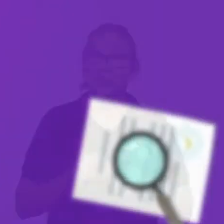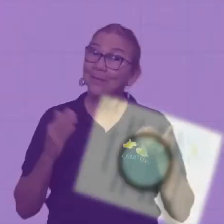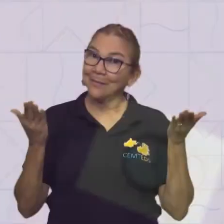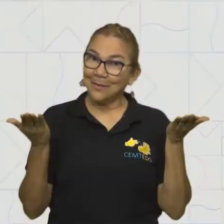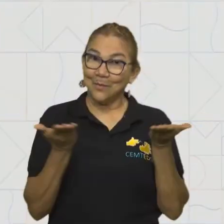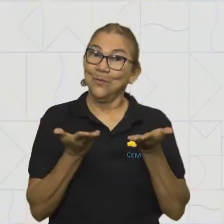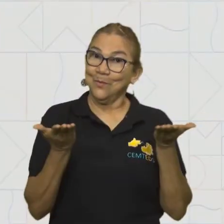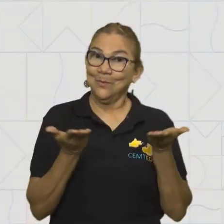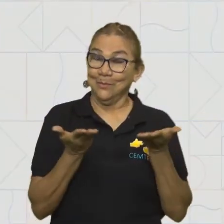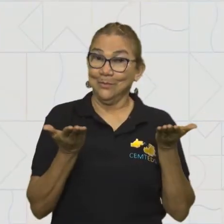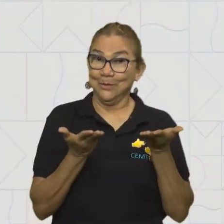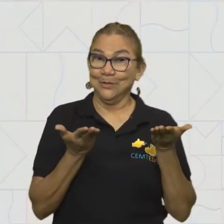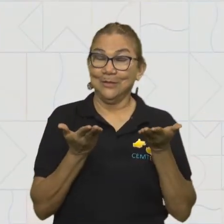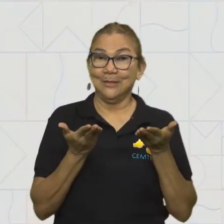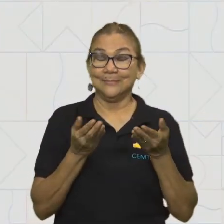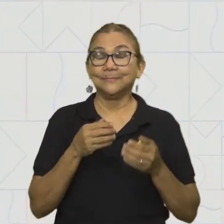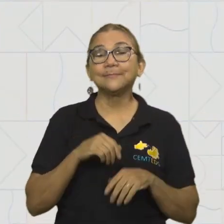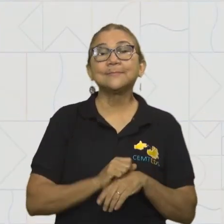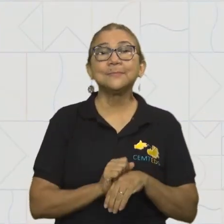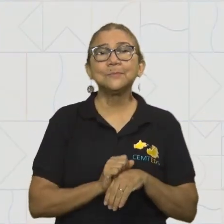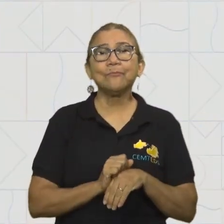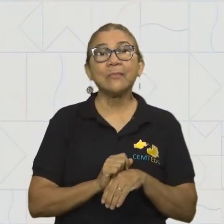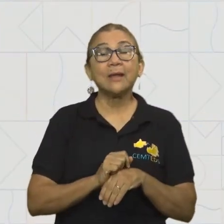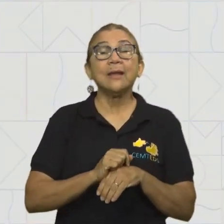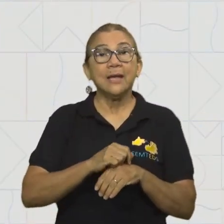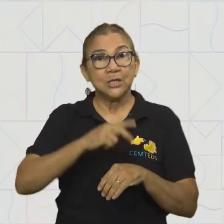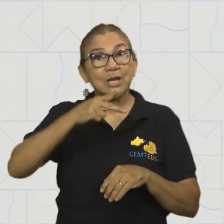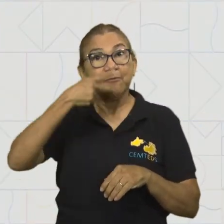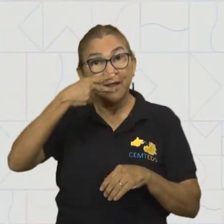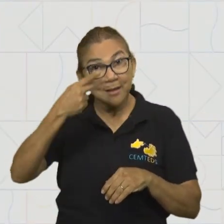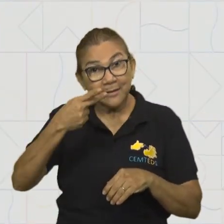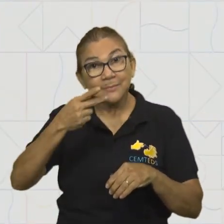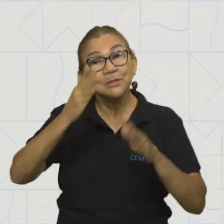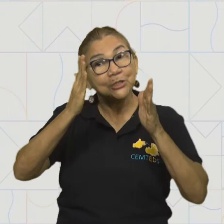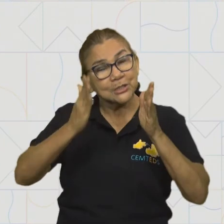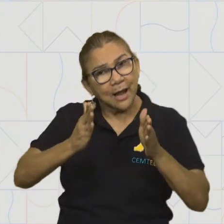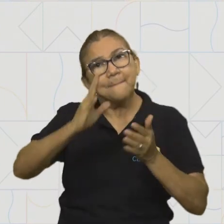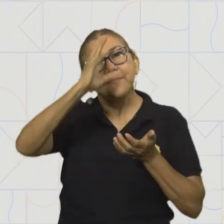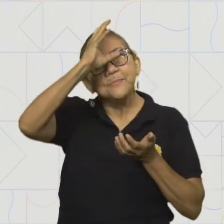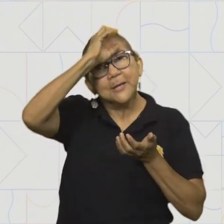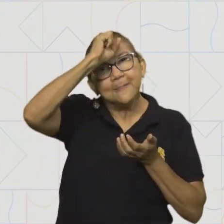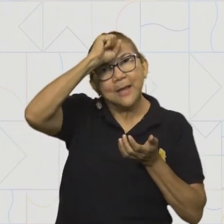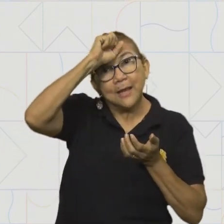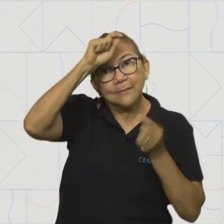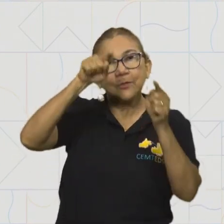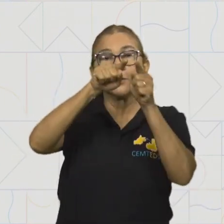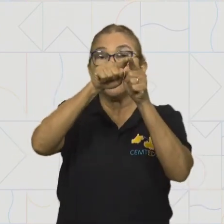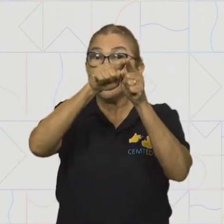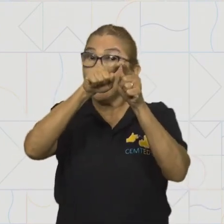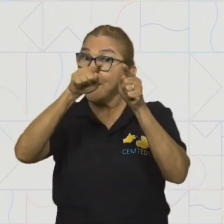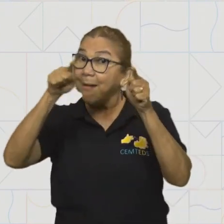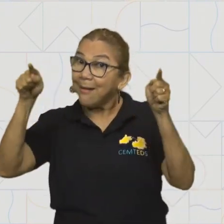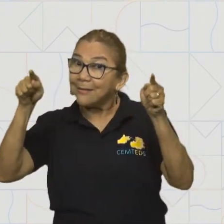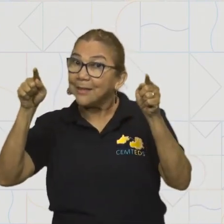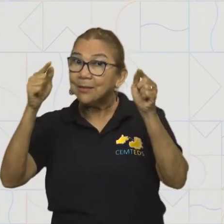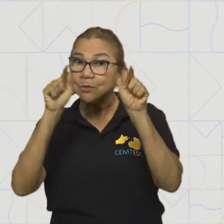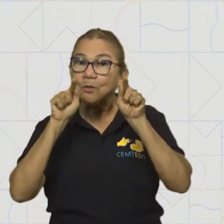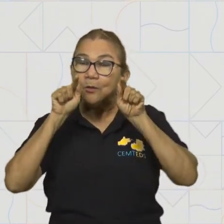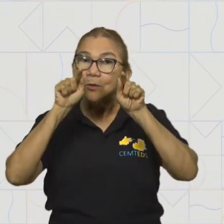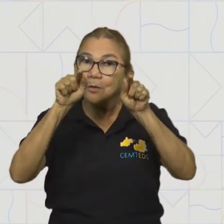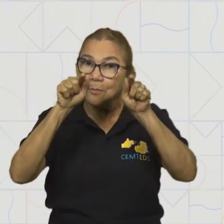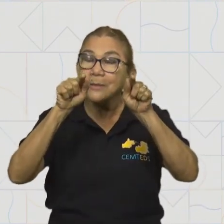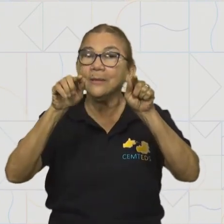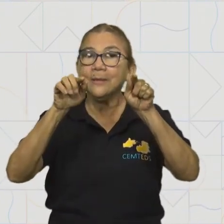Hoje, nós falamos sobre reta, semirreta e segmento de reta. A reta,